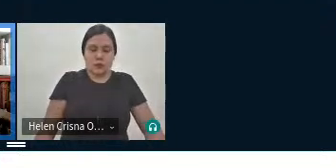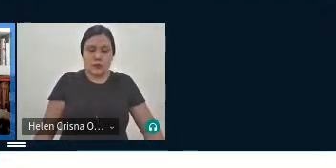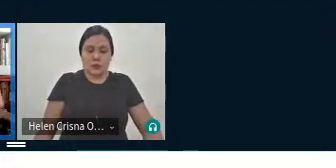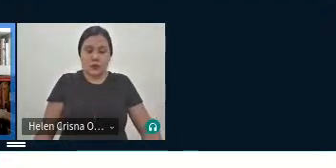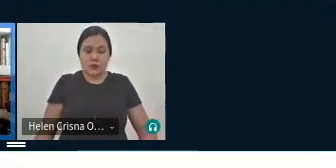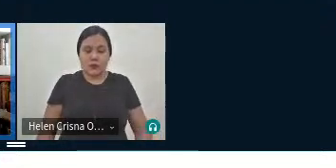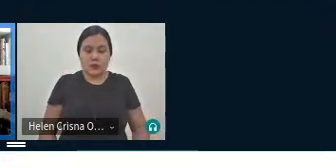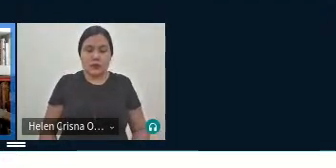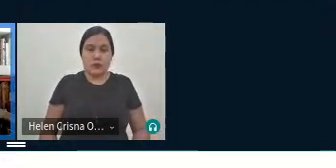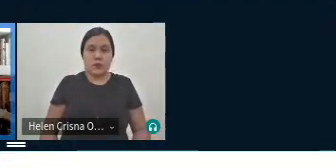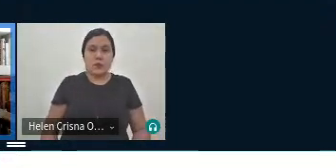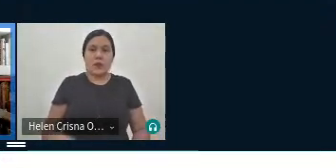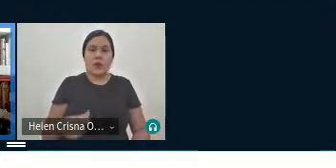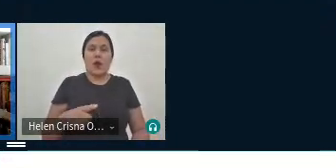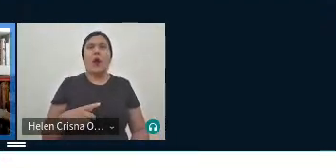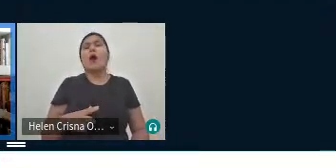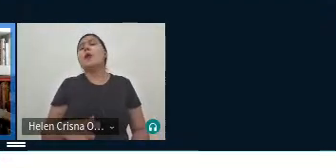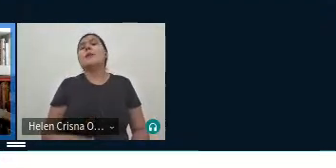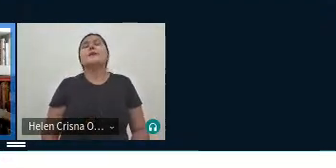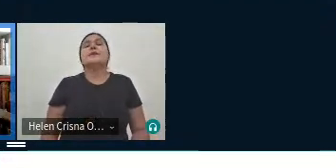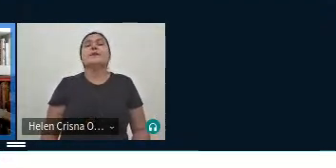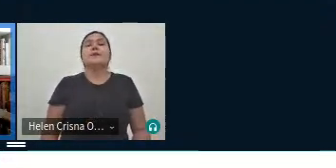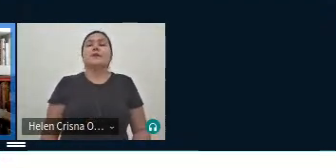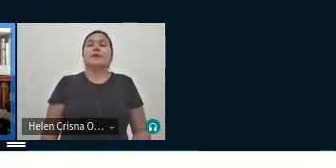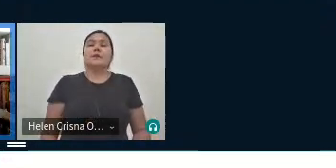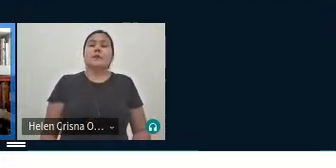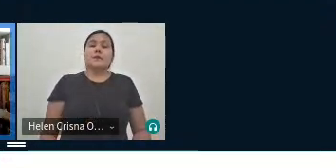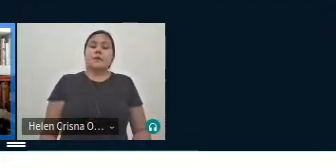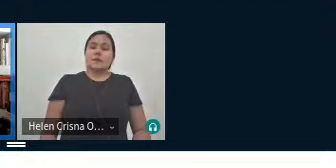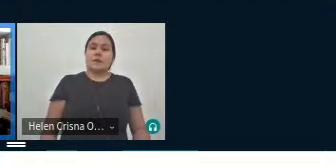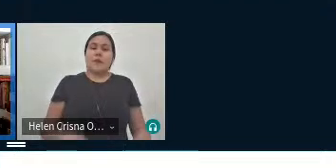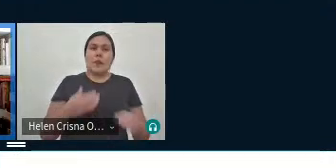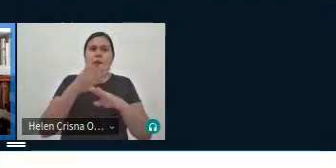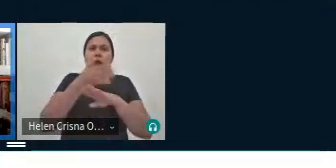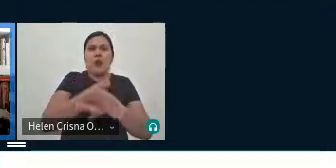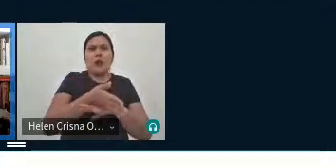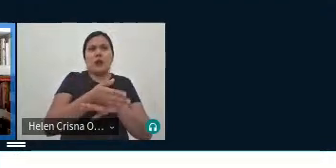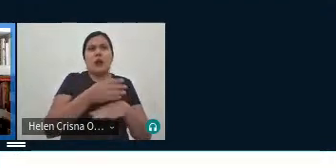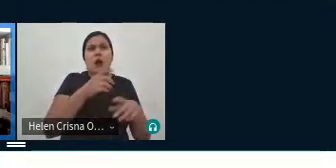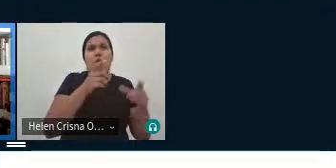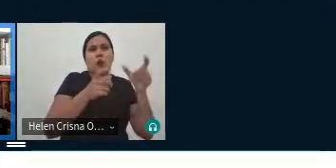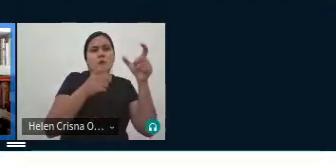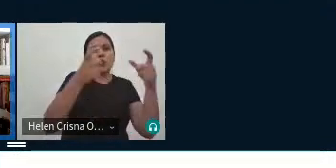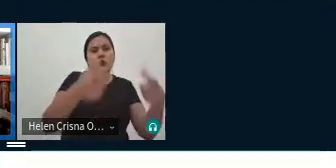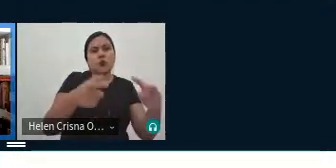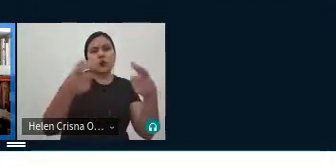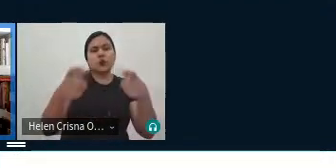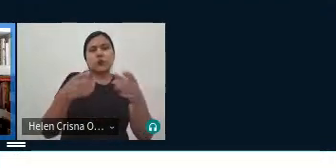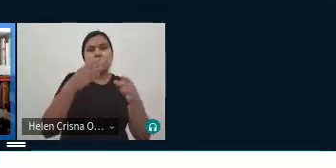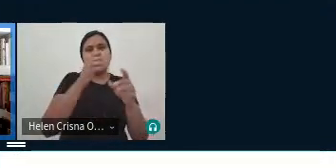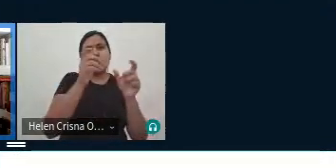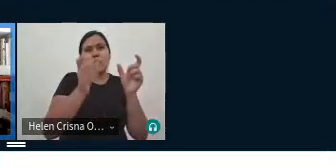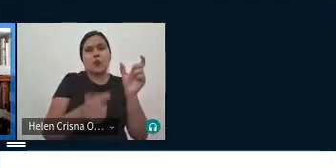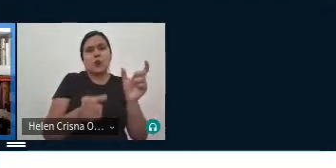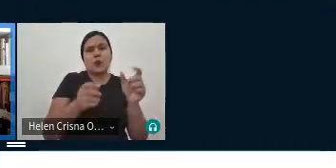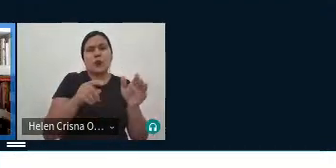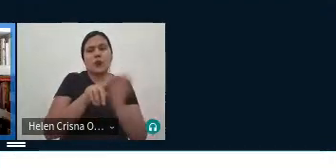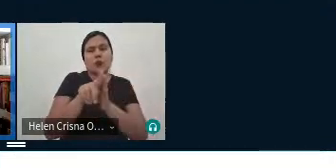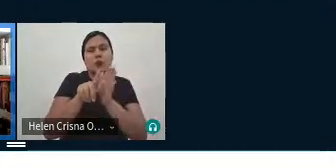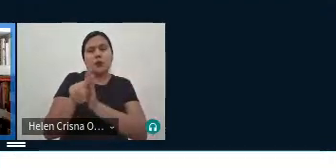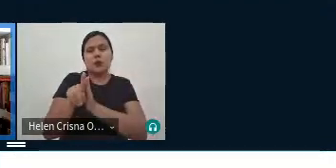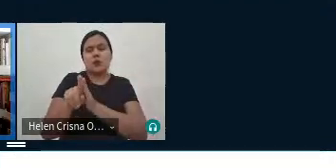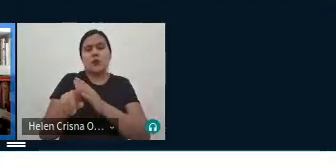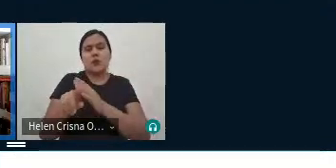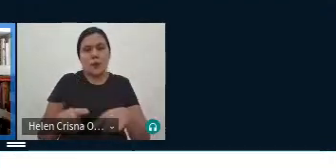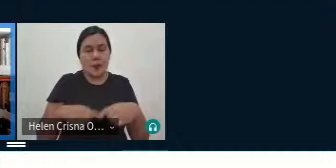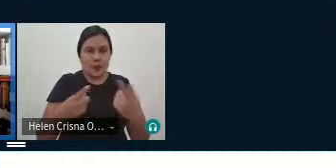não tenho espaço maior para para adentrar em cada especificidade né dessas questões mas